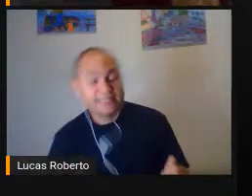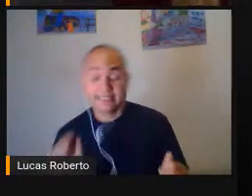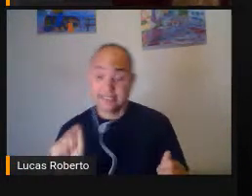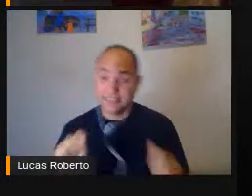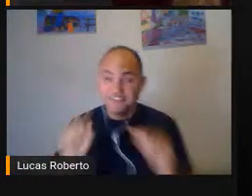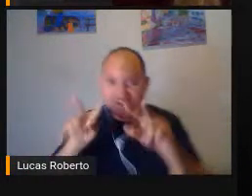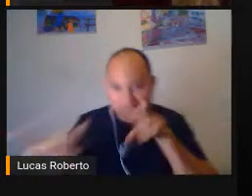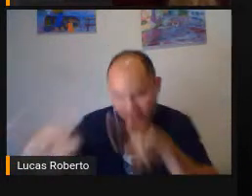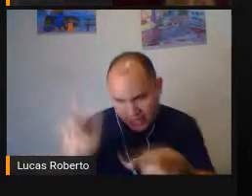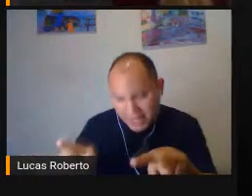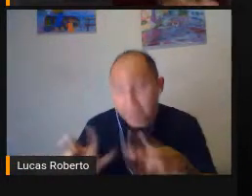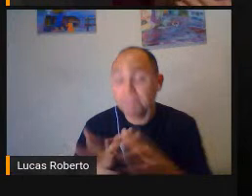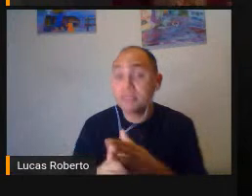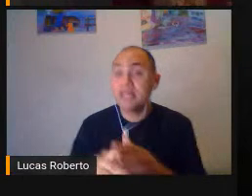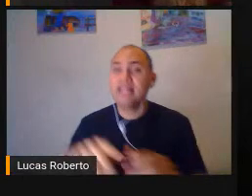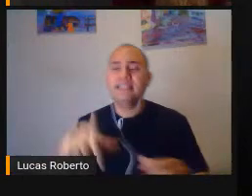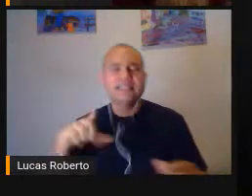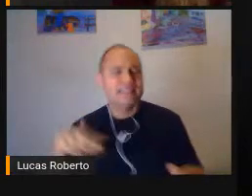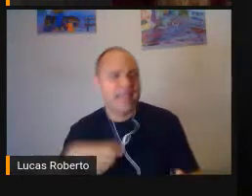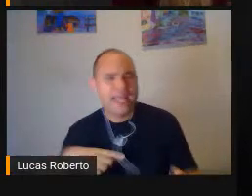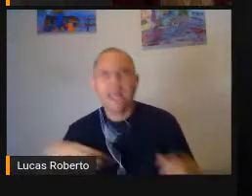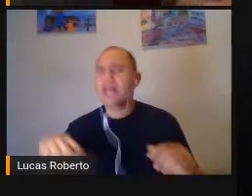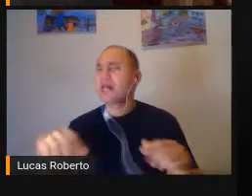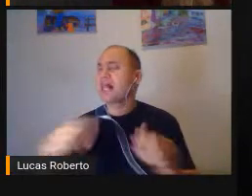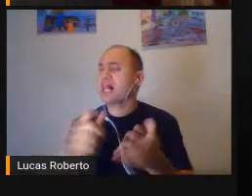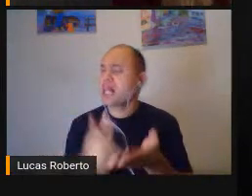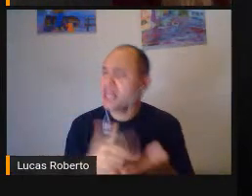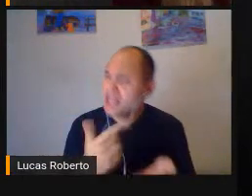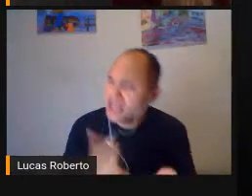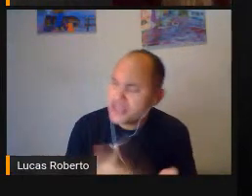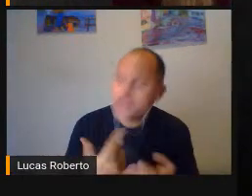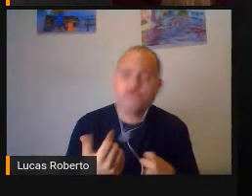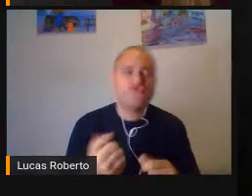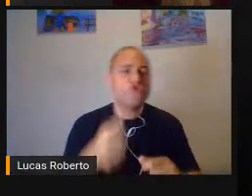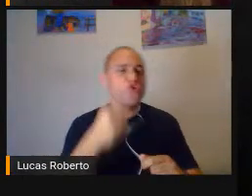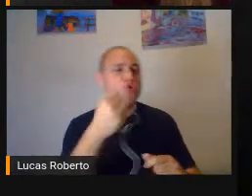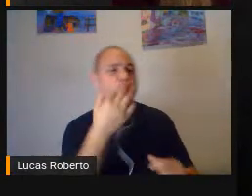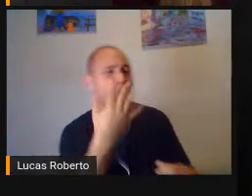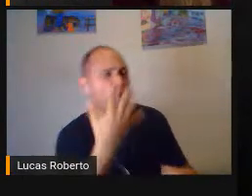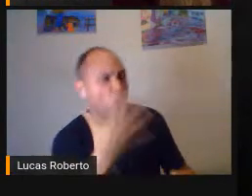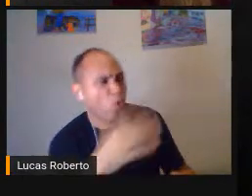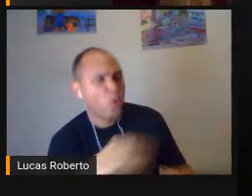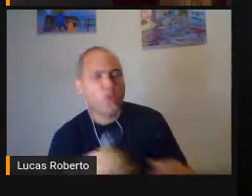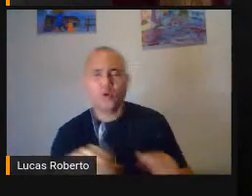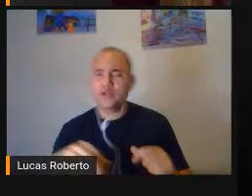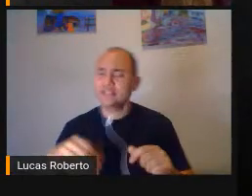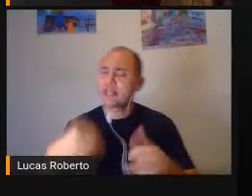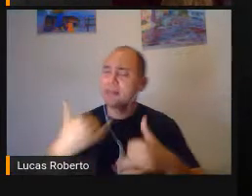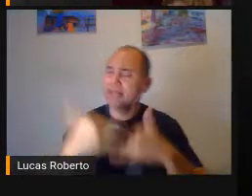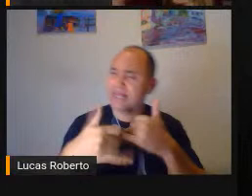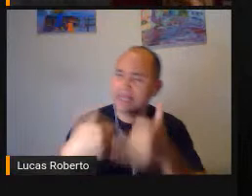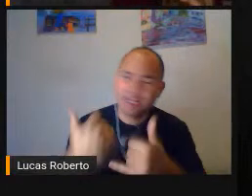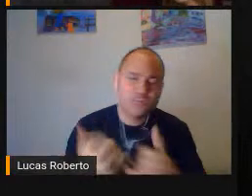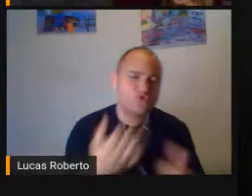Livros de histórias Infantis Placas Cores Brinquedos coloridos E já